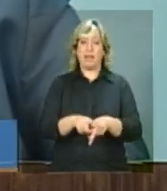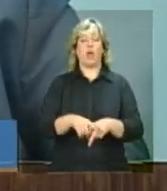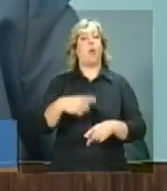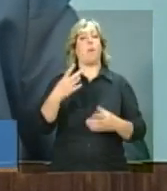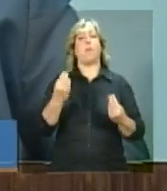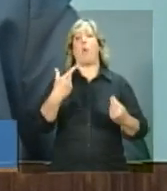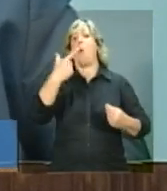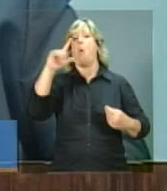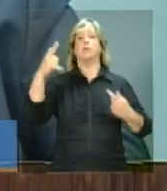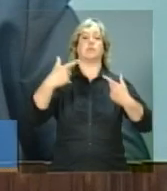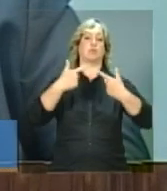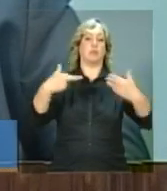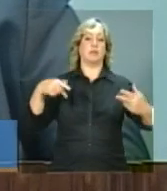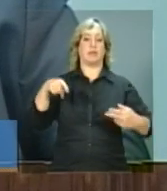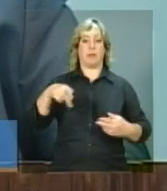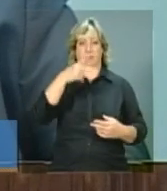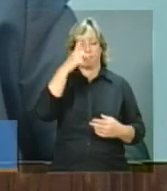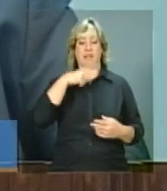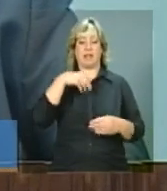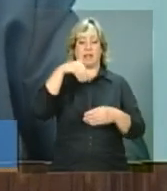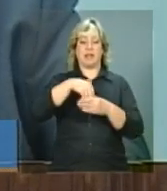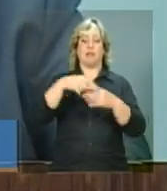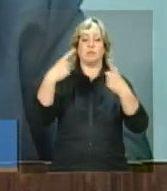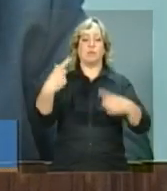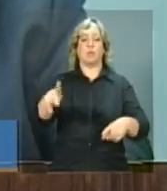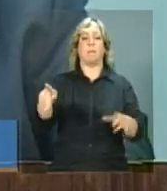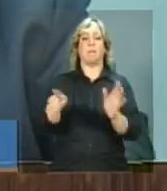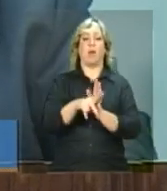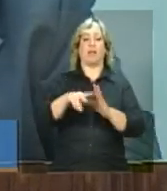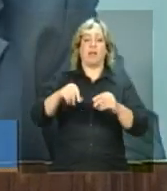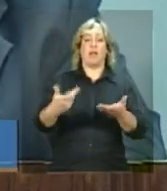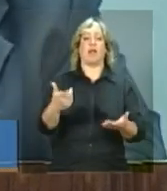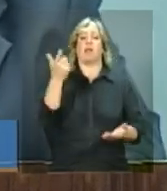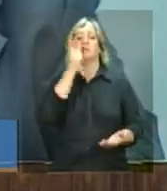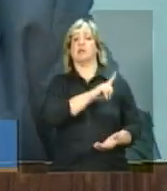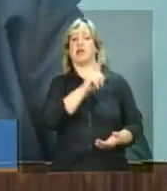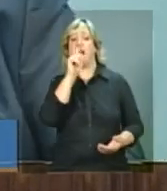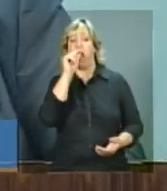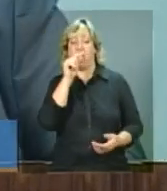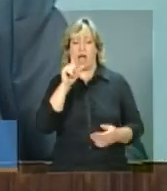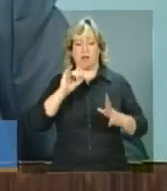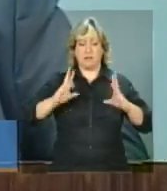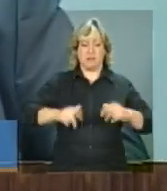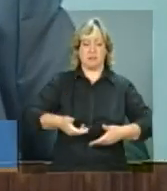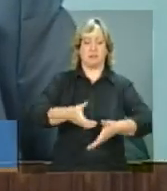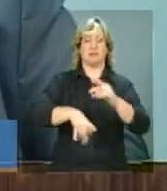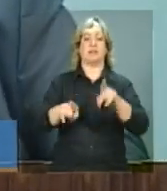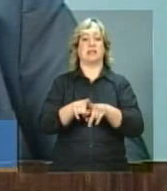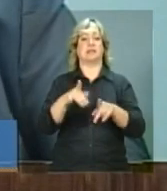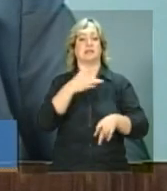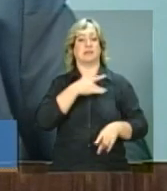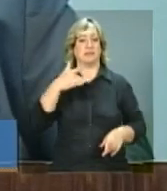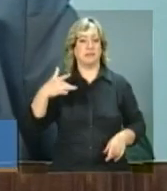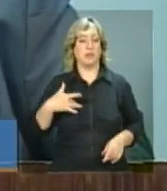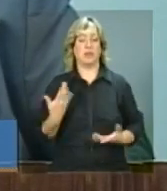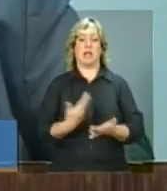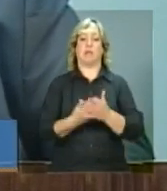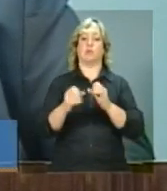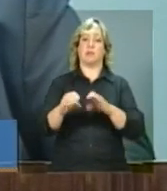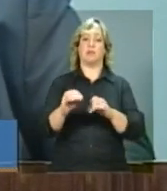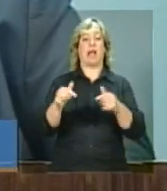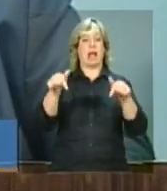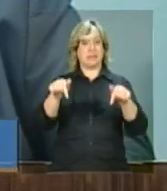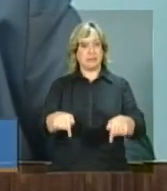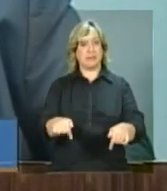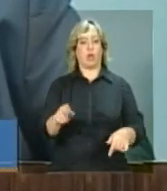essa família tem na sua propriedade, como por exemplo, acesso a saneamento, a questão da educação, a questão da saúde, e nesse sentido o Brasil